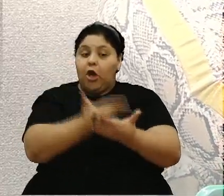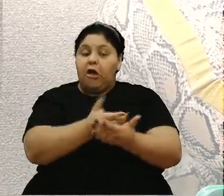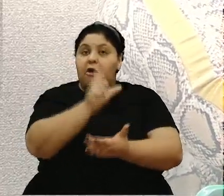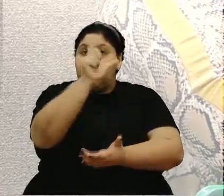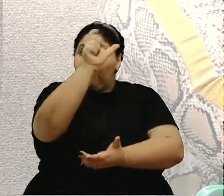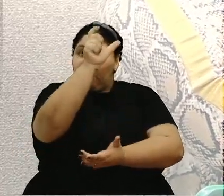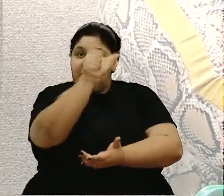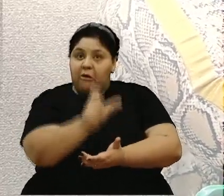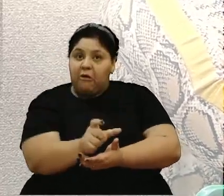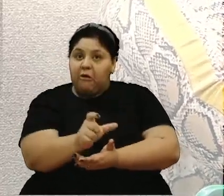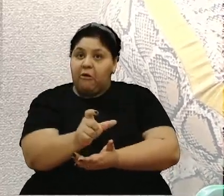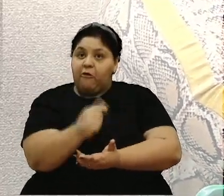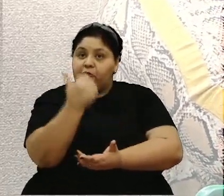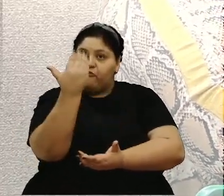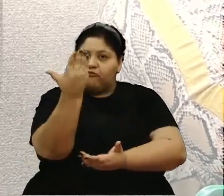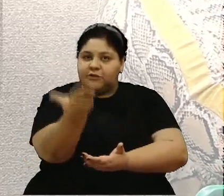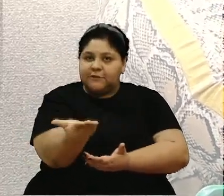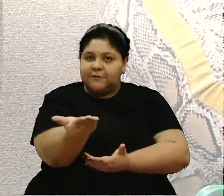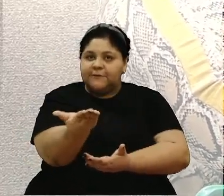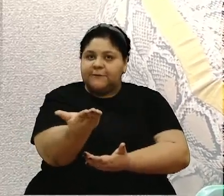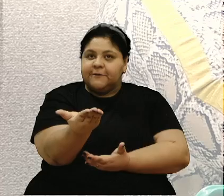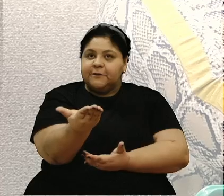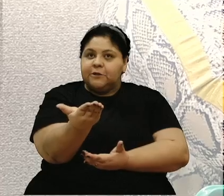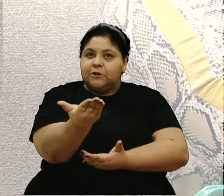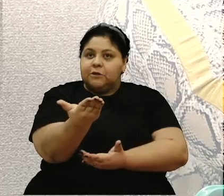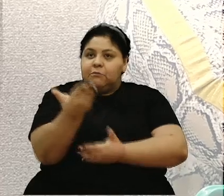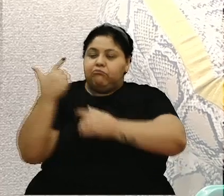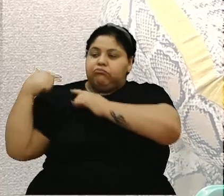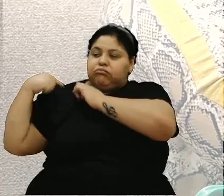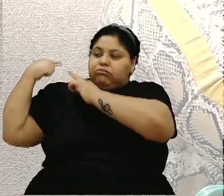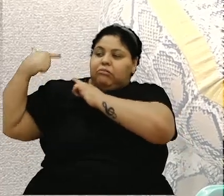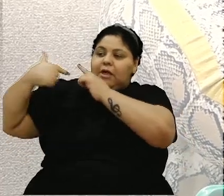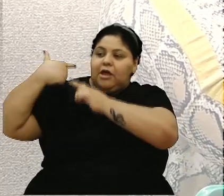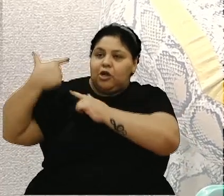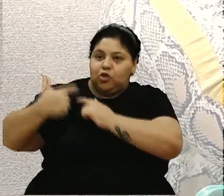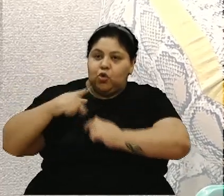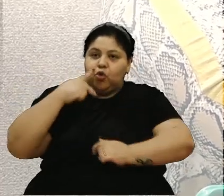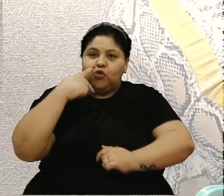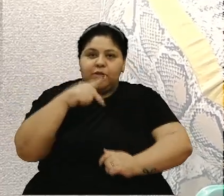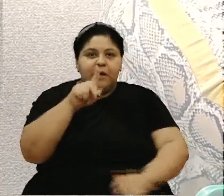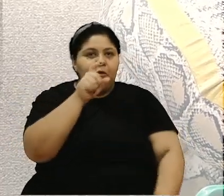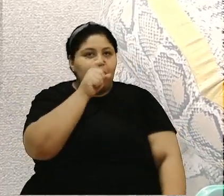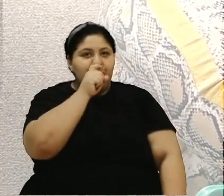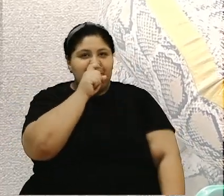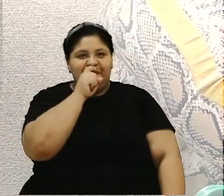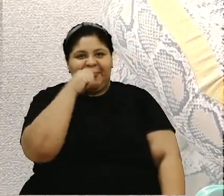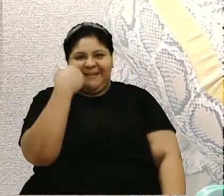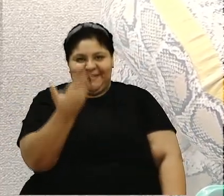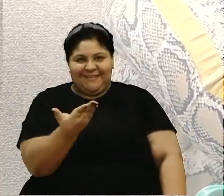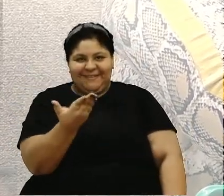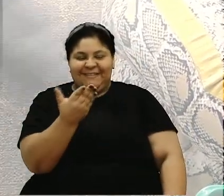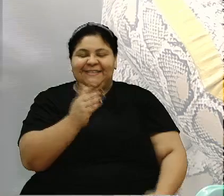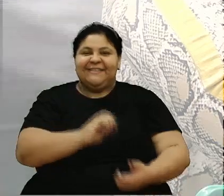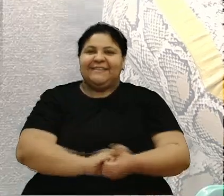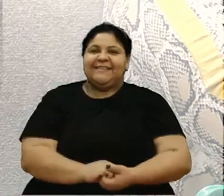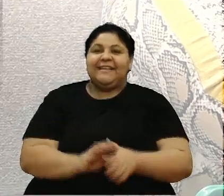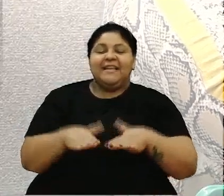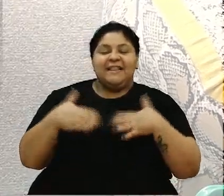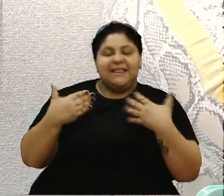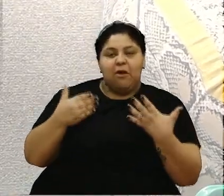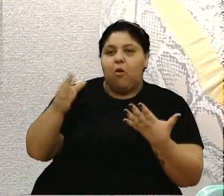maravilhosa que tu és, tu herdou dele. Diz que a fruta não cai longe do pé, então